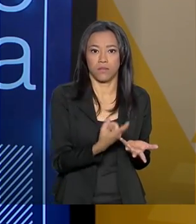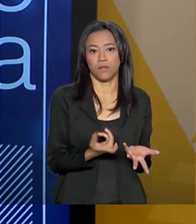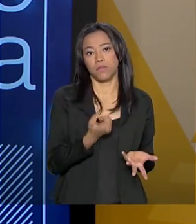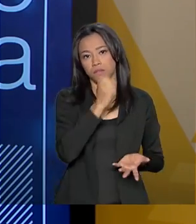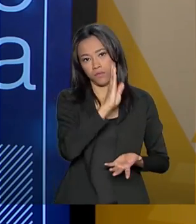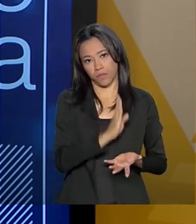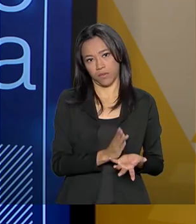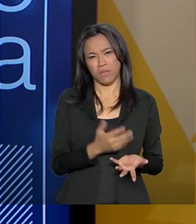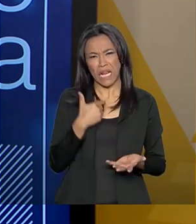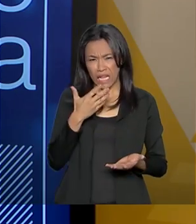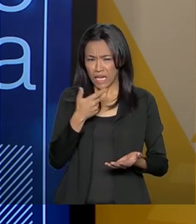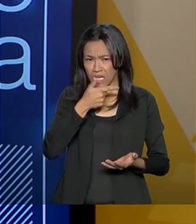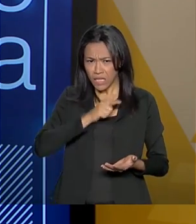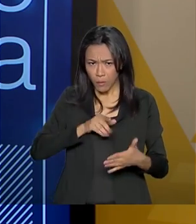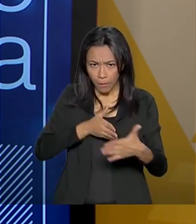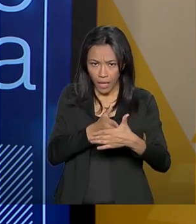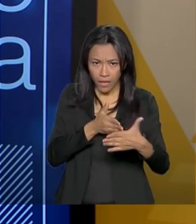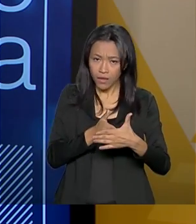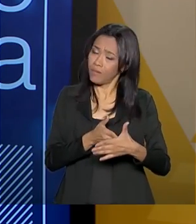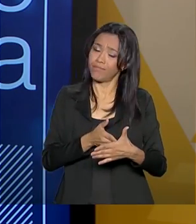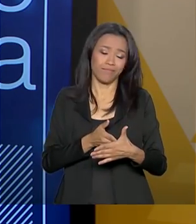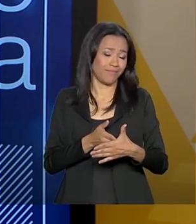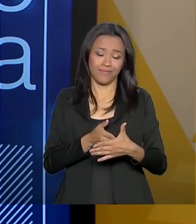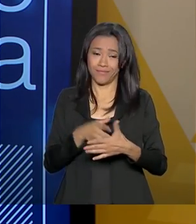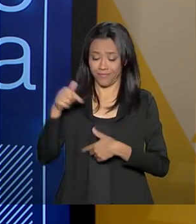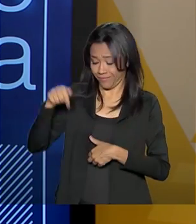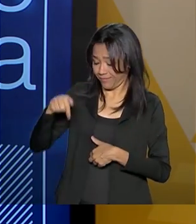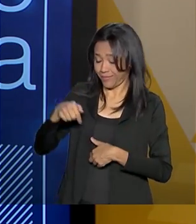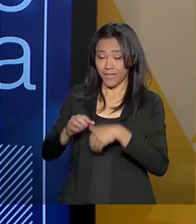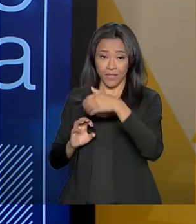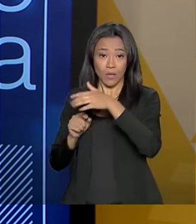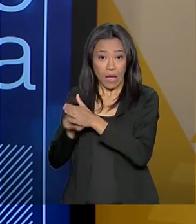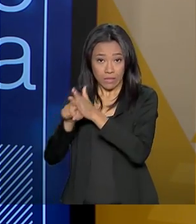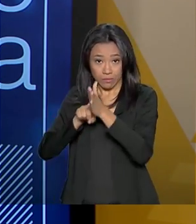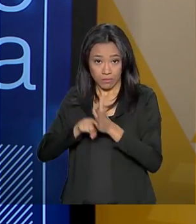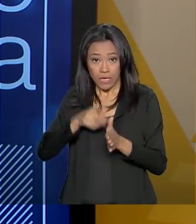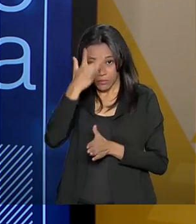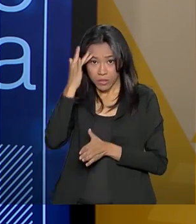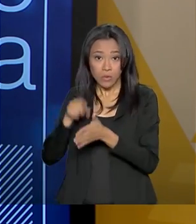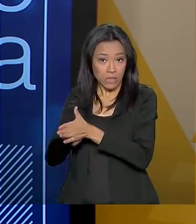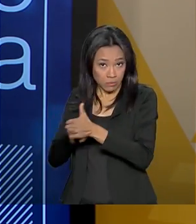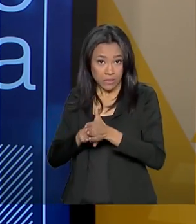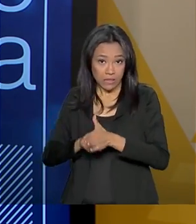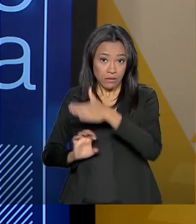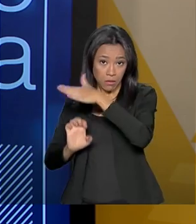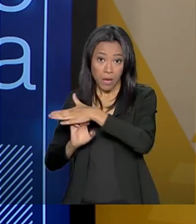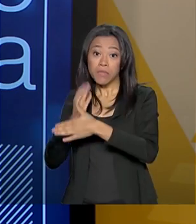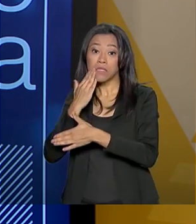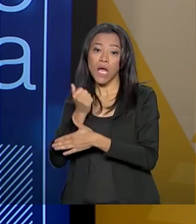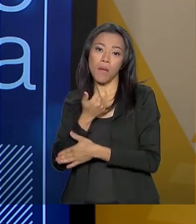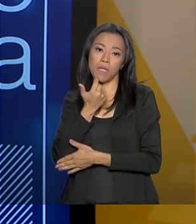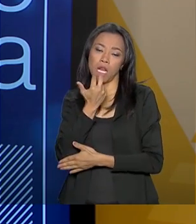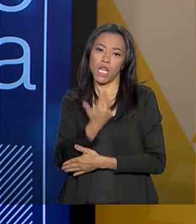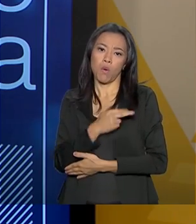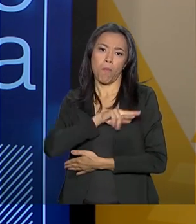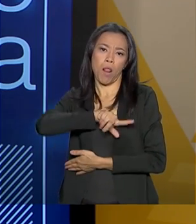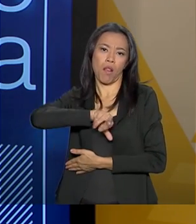língua não é barreira. Os pesquisadores da Embrapa se comunicam em vários idiomas e os programas da ABC